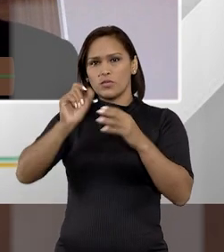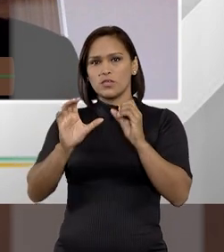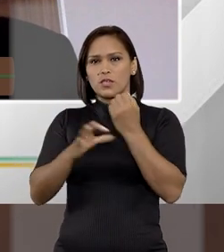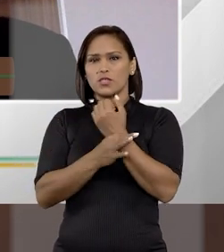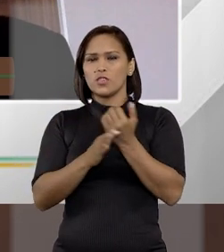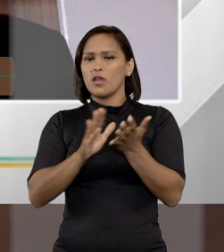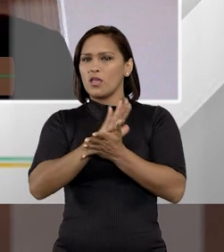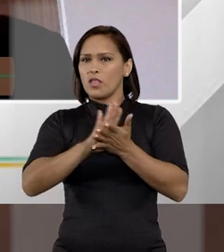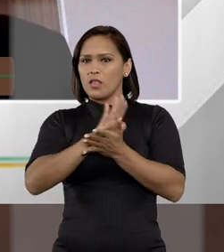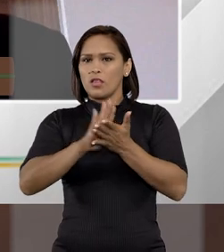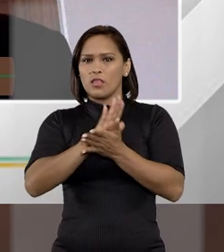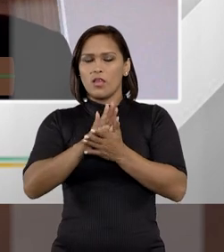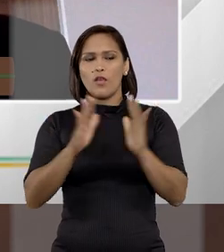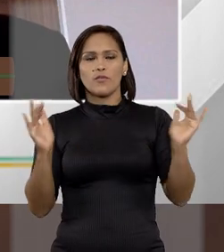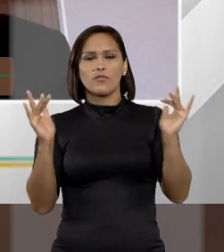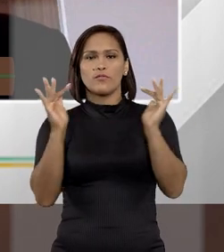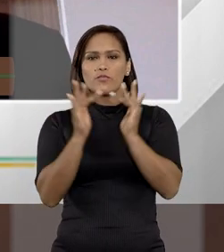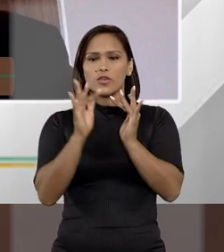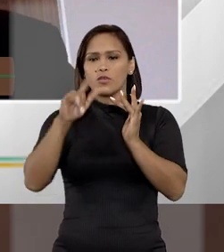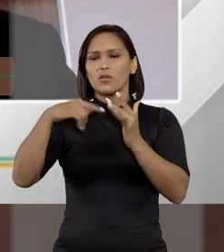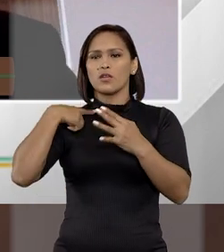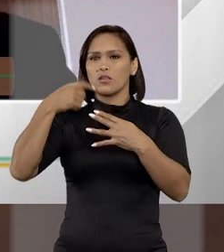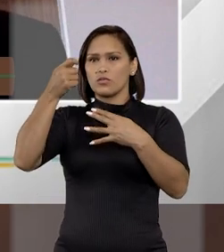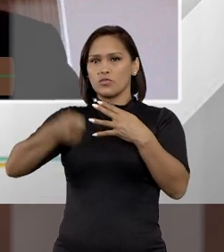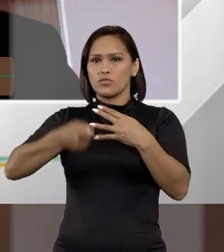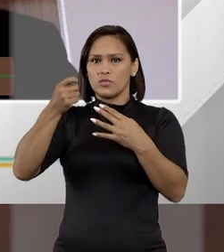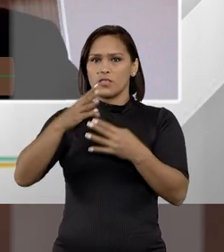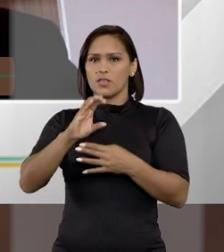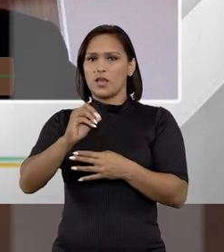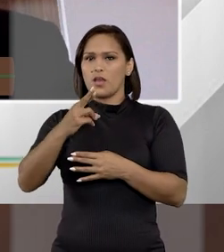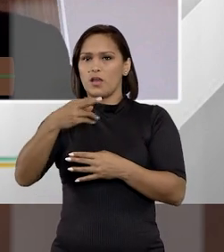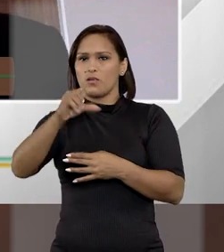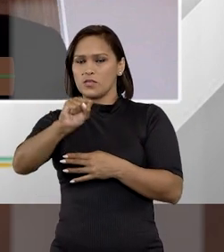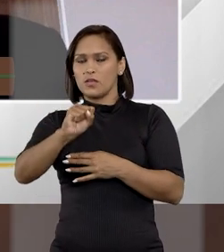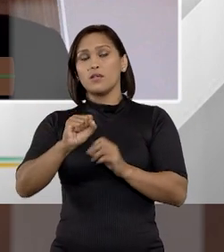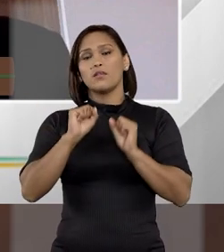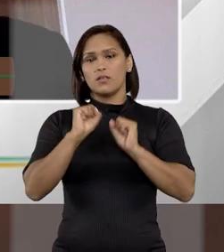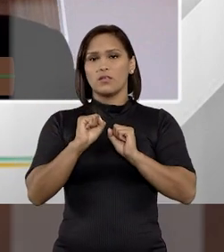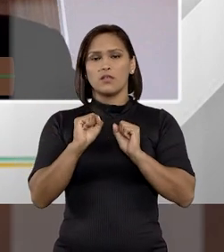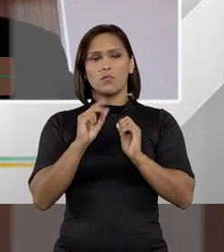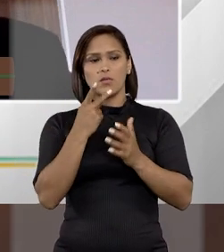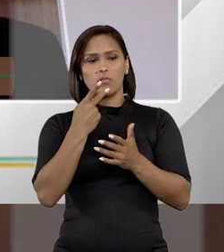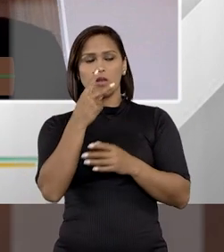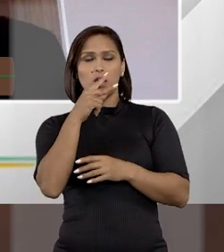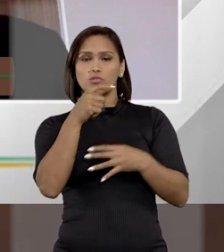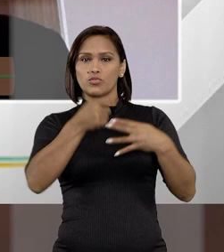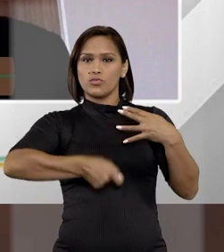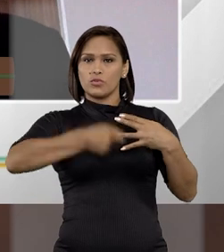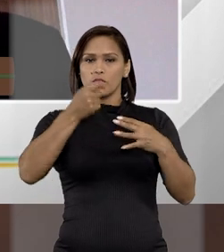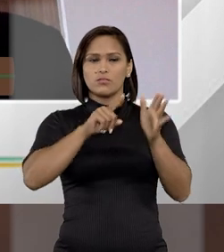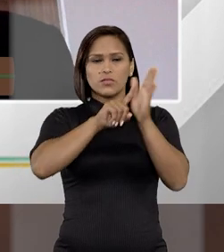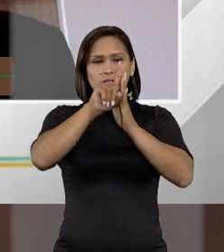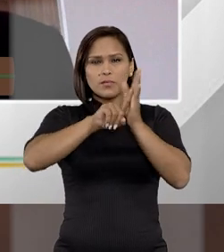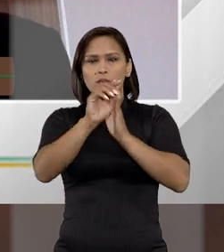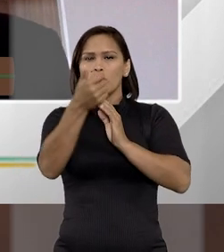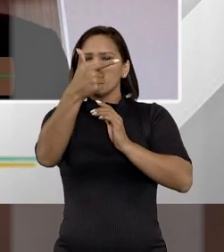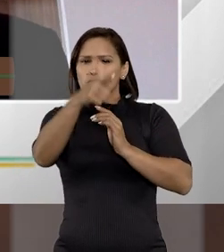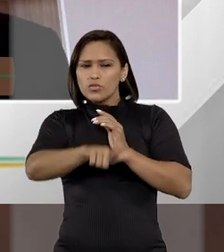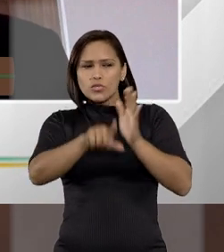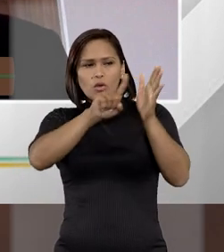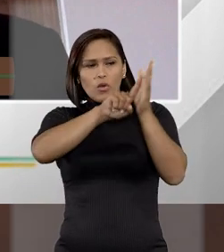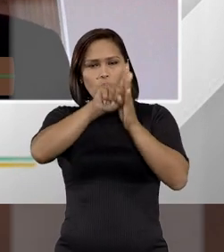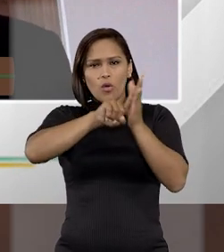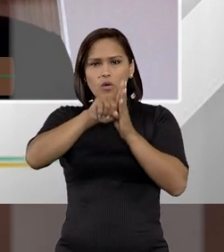garantias, de nenhuma forma elas vão acabar vinculando esse juiz da causa e também cabe ao juiz da causa reexaminar a